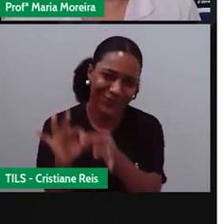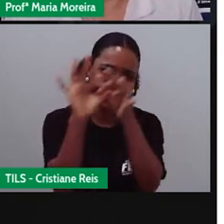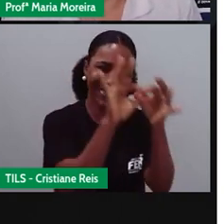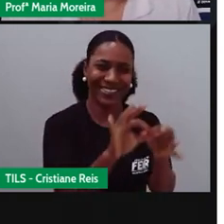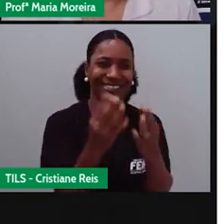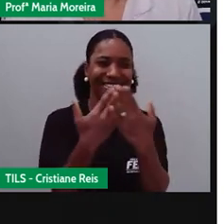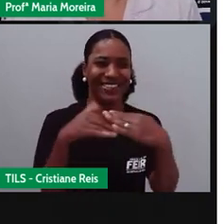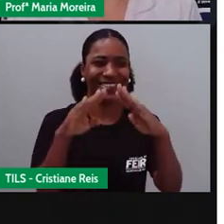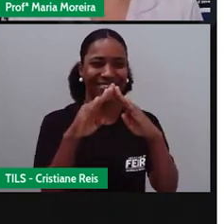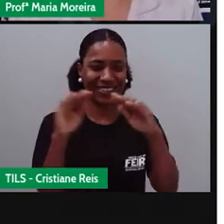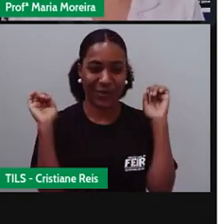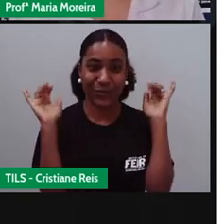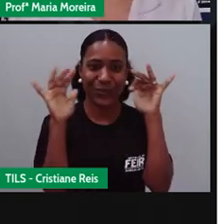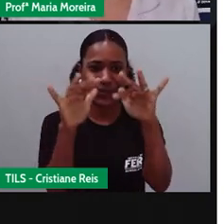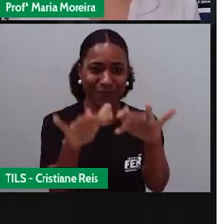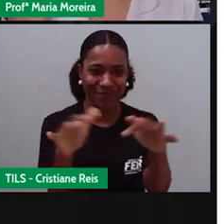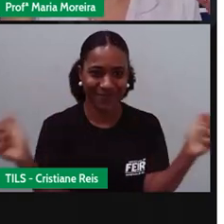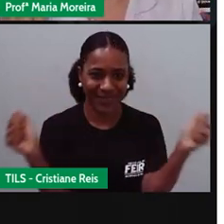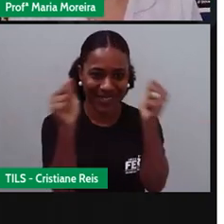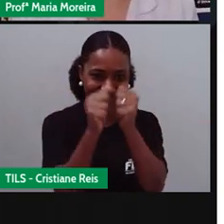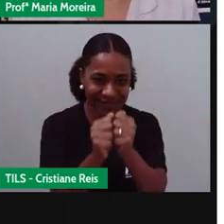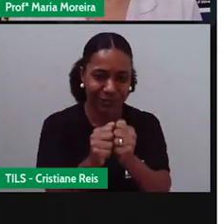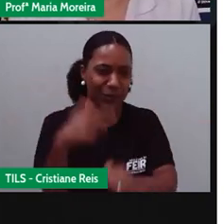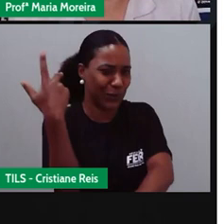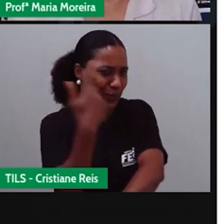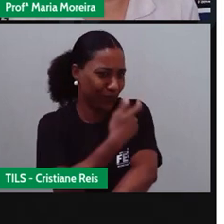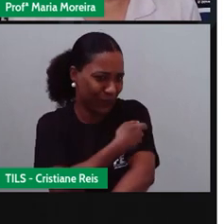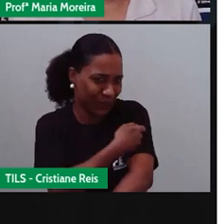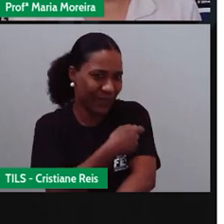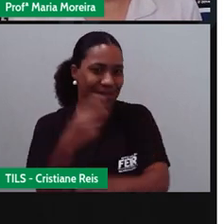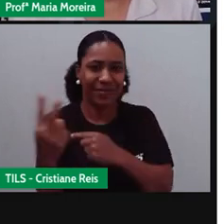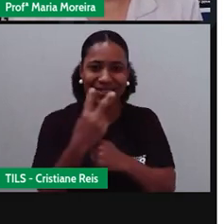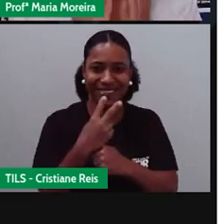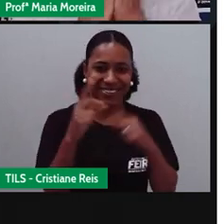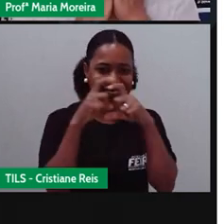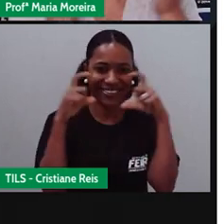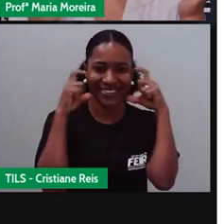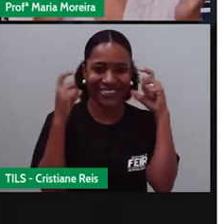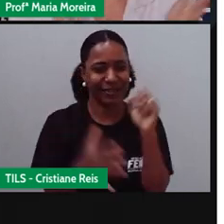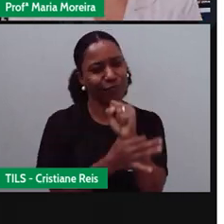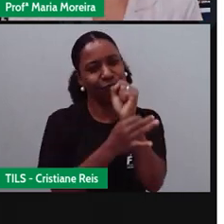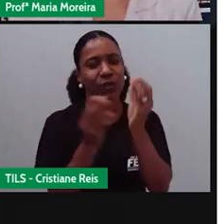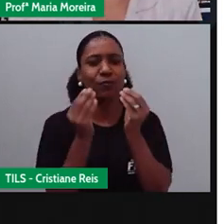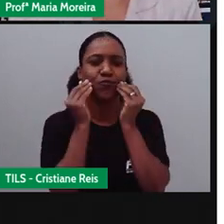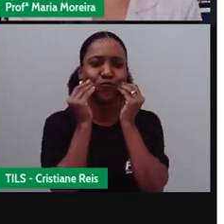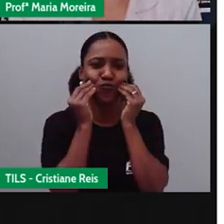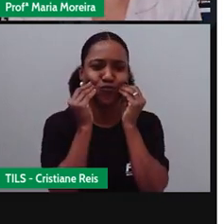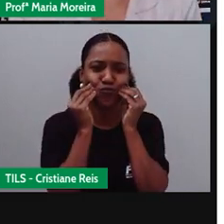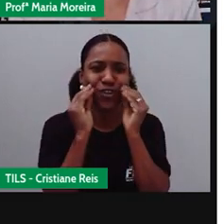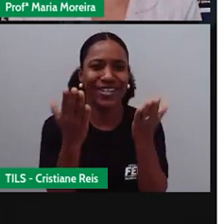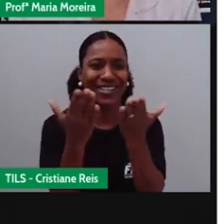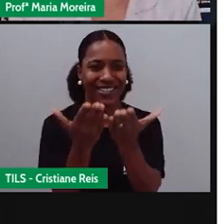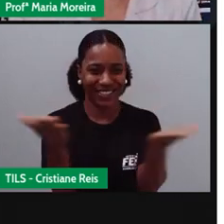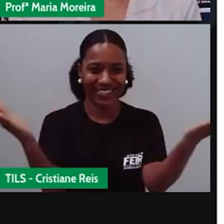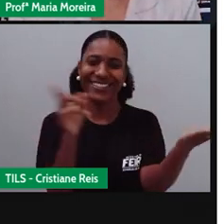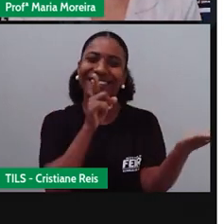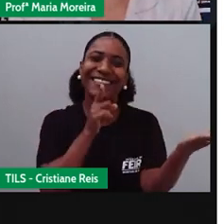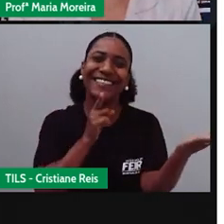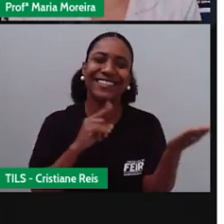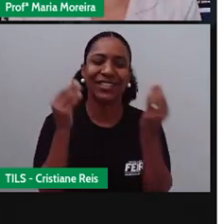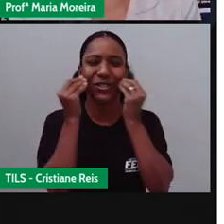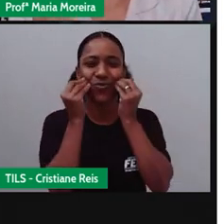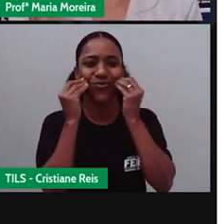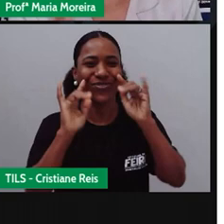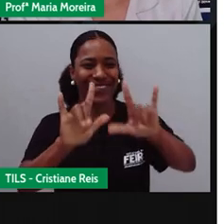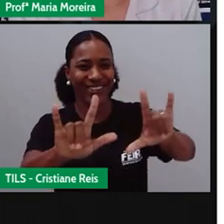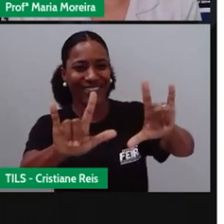escolas, né? Com vocês, todo mundo vacinado, protegido e com segurança. Um beijo de ProMaria, um beijo de Cris aí pra